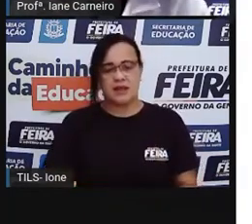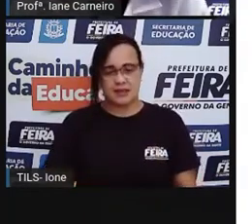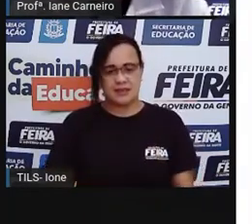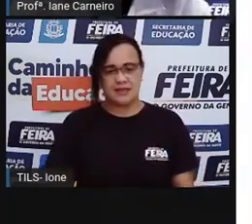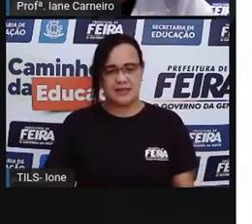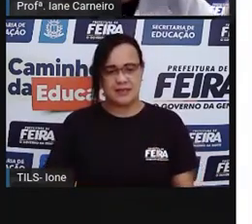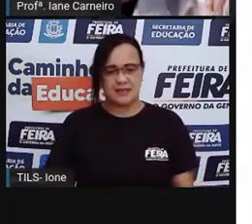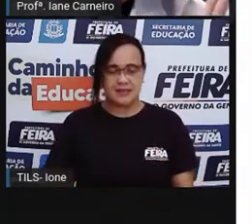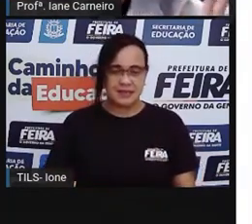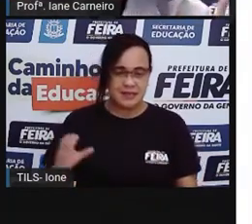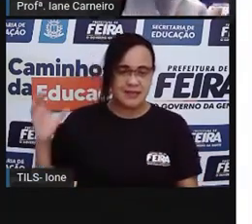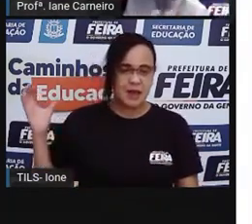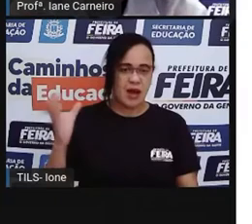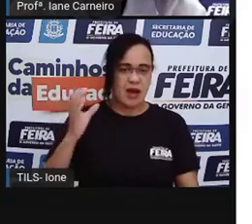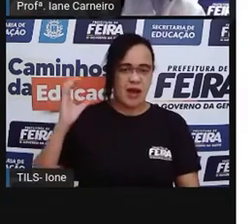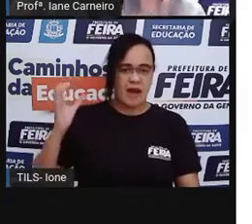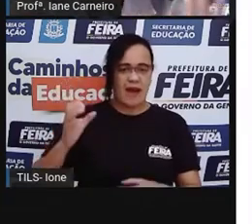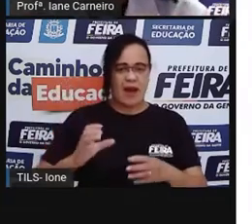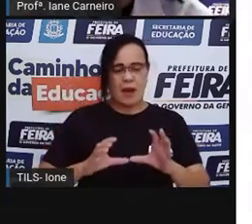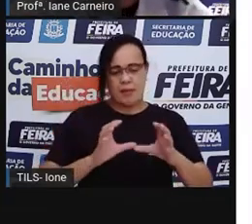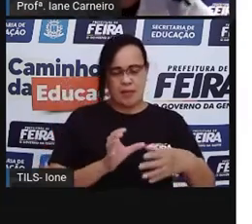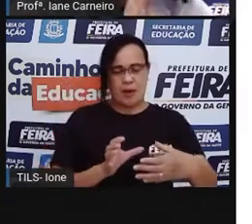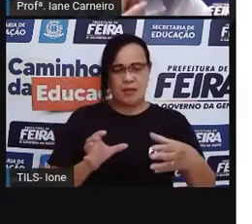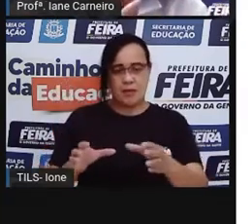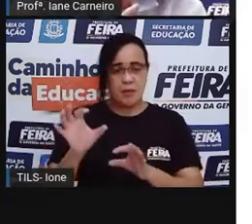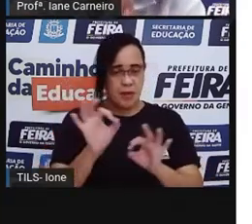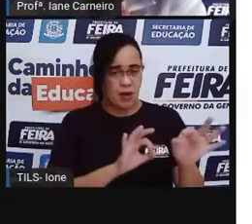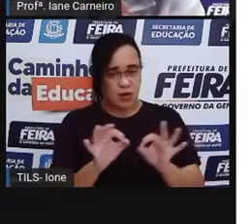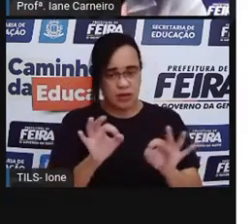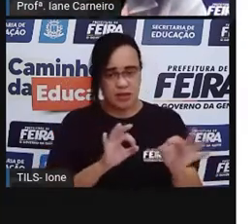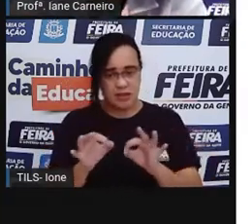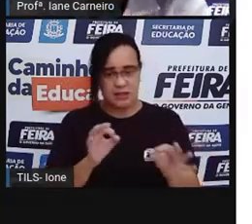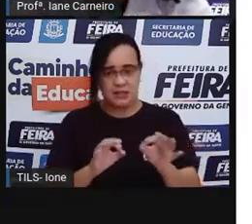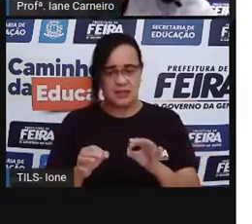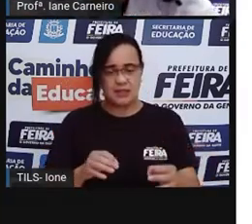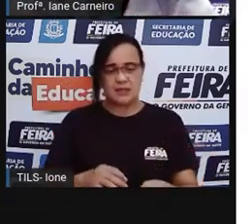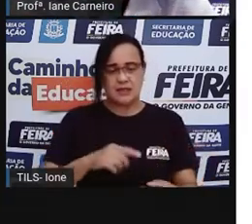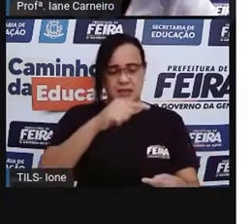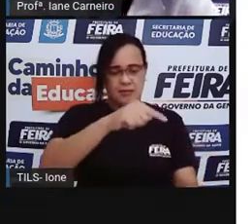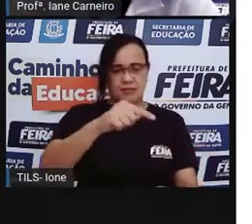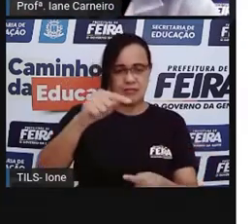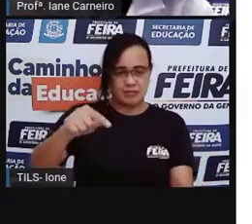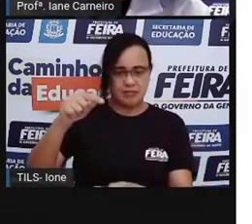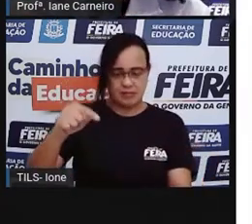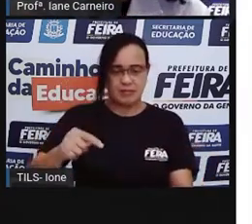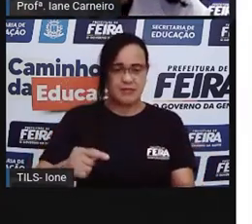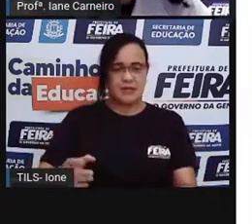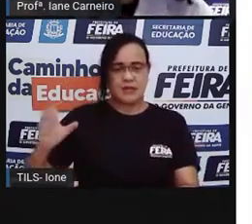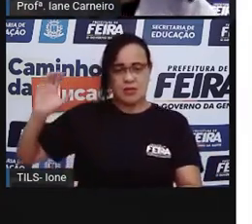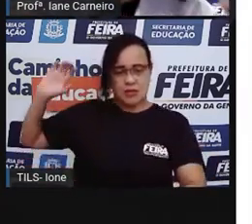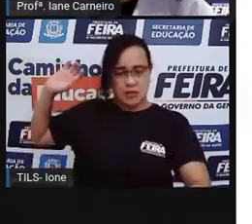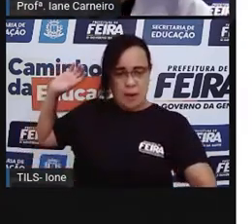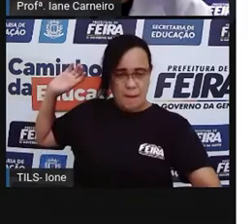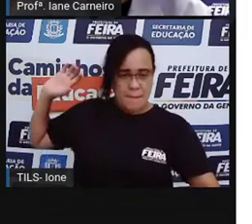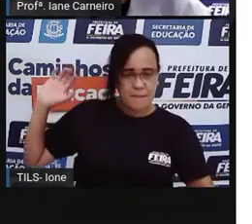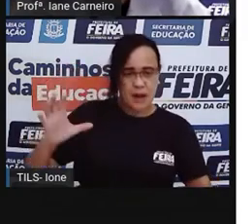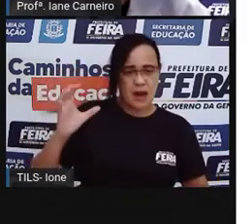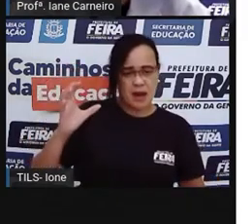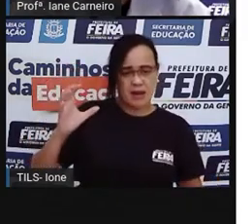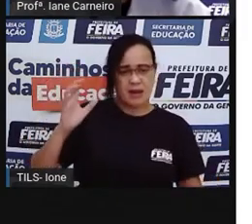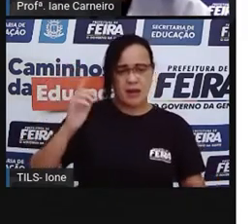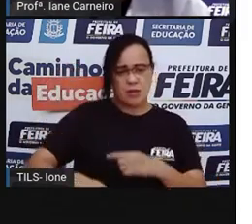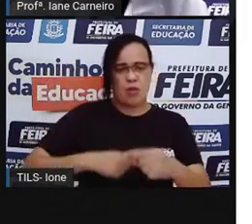né? Que você pode jogar, você pode botar garrafinhas de pet, garrafa pet no chão e tentar derrubar o maior número